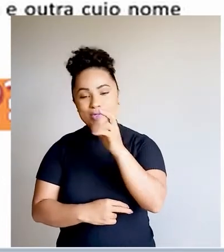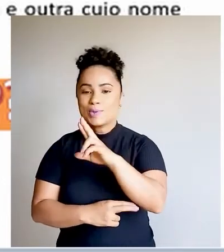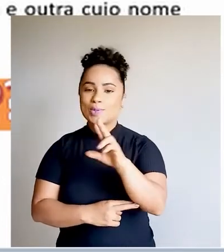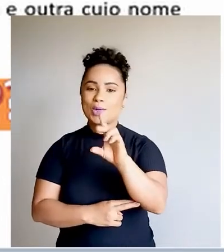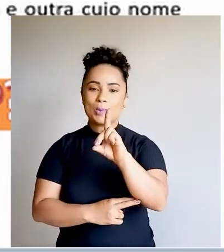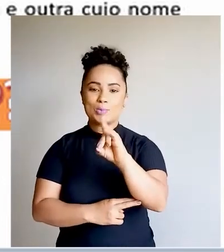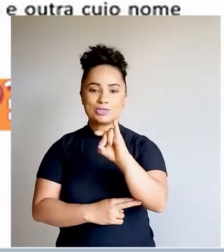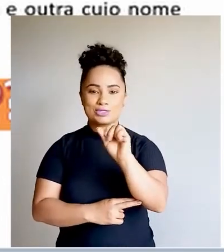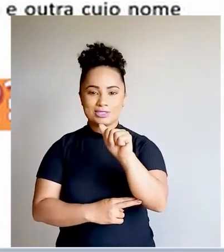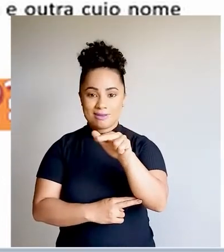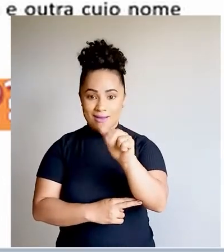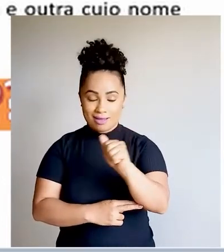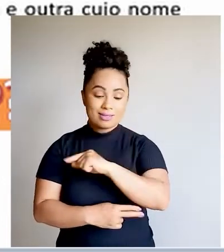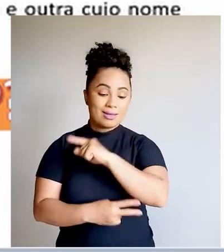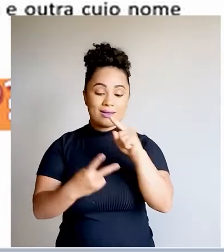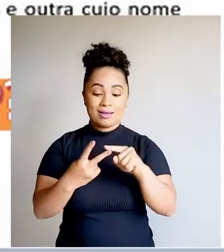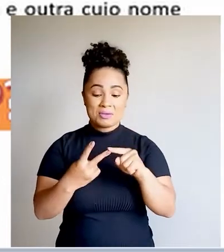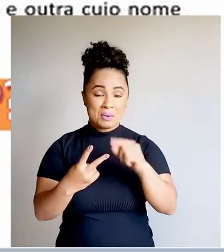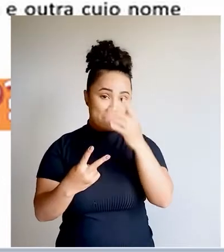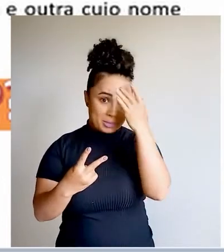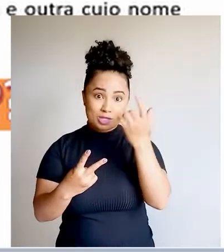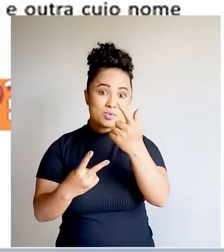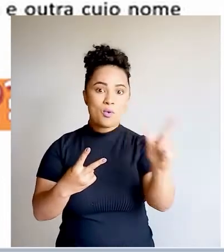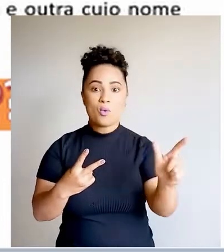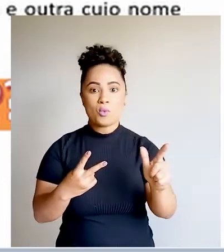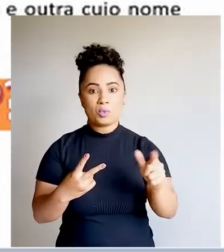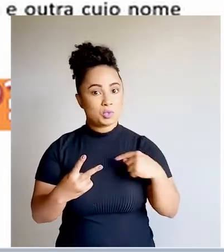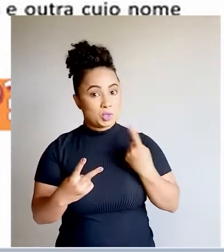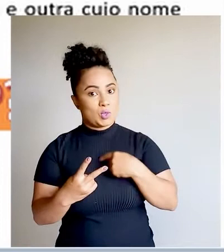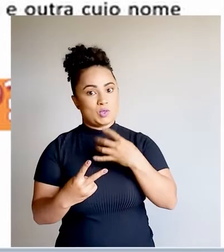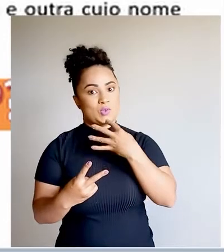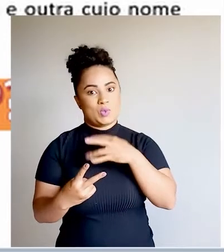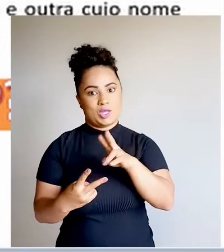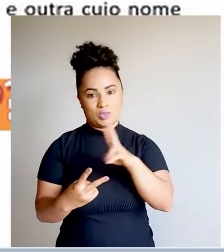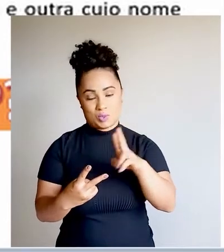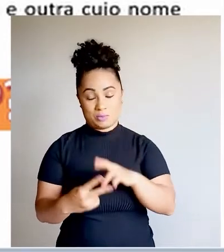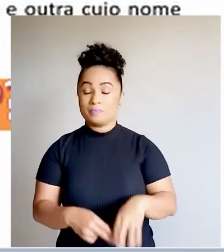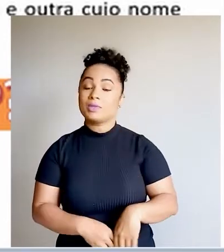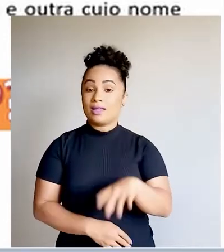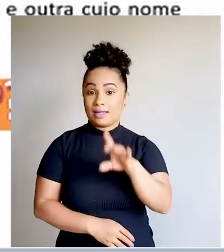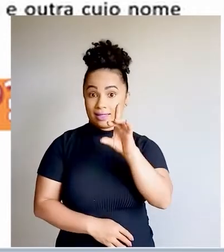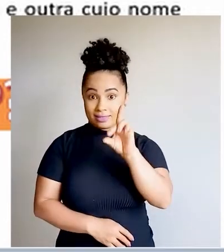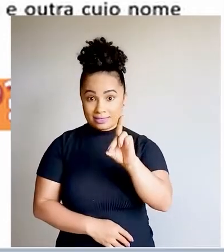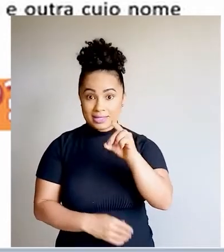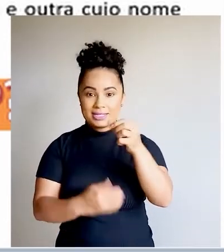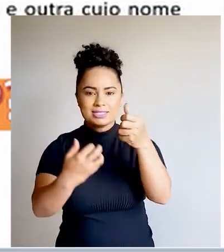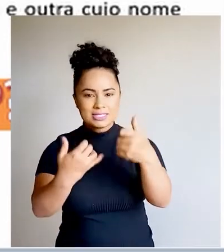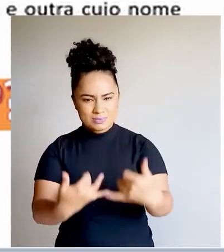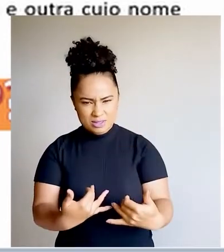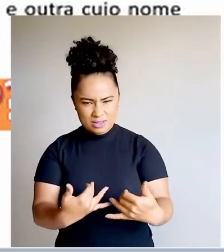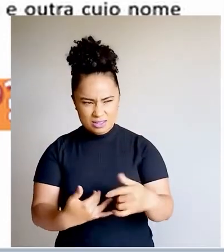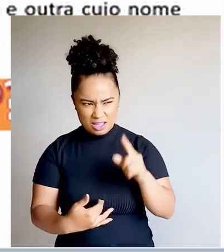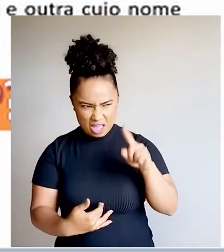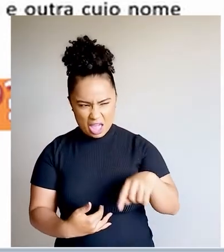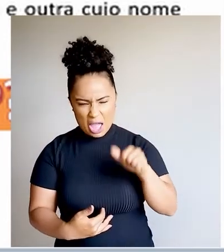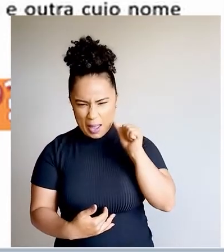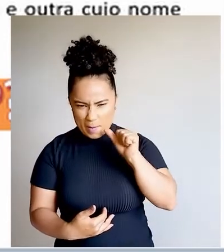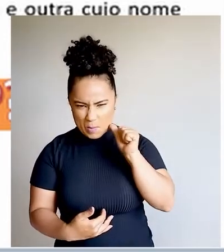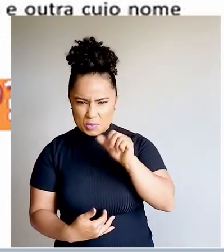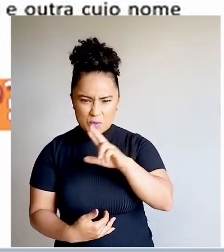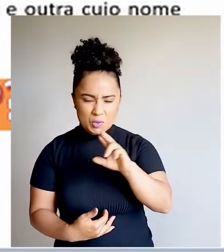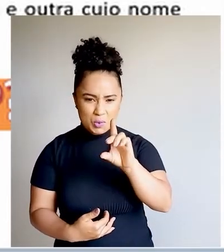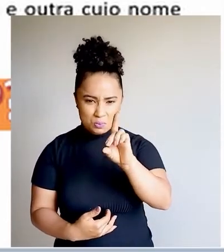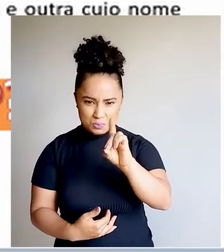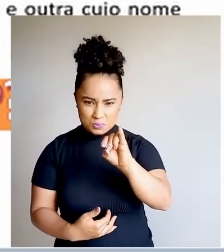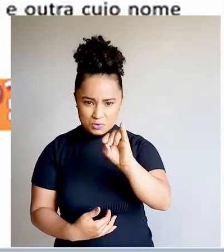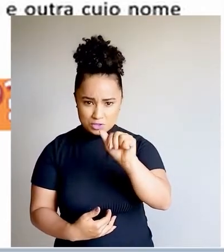Diana e outra, duas personagens que a gente não sabe o nome. E a letra D fala. Uma mulher chamada Diana? Não. A gente já viu que o nome